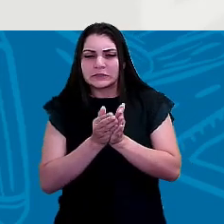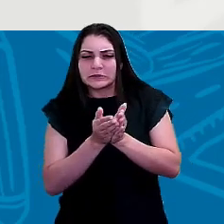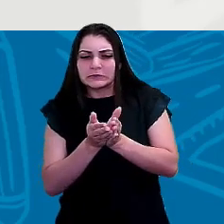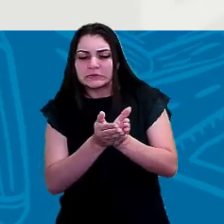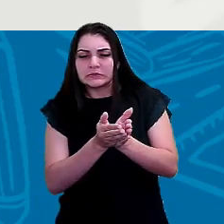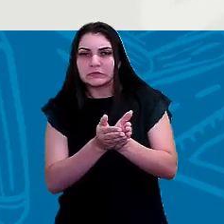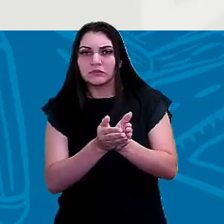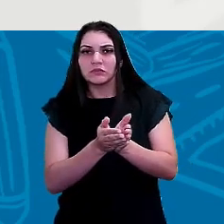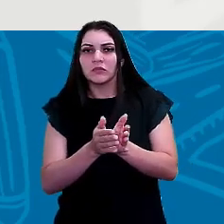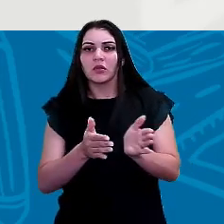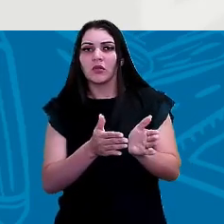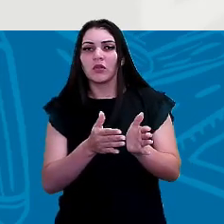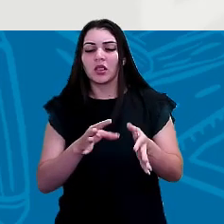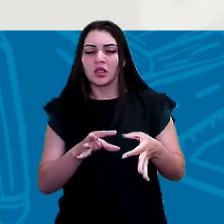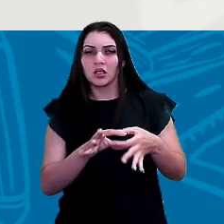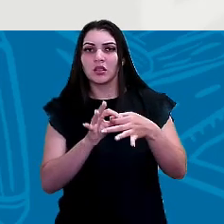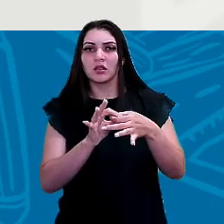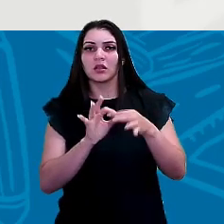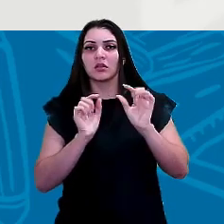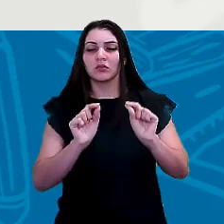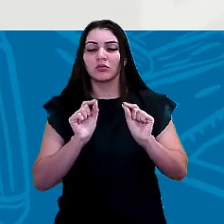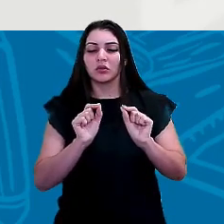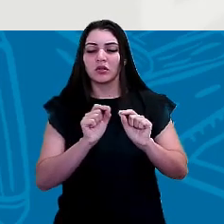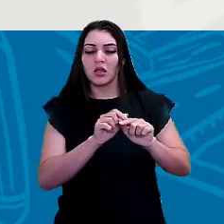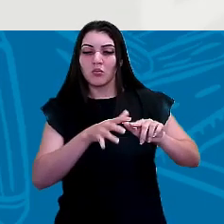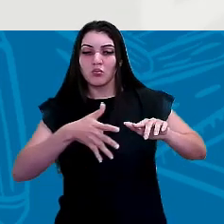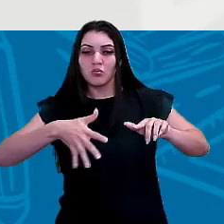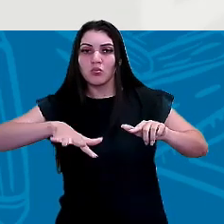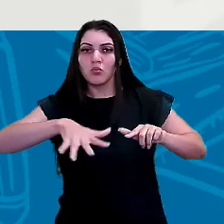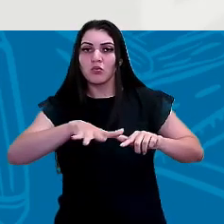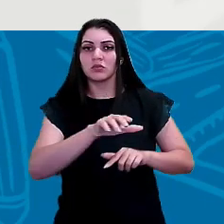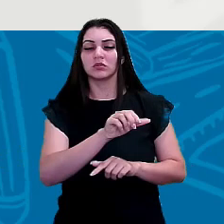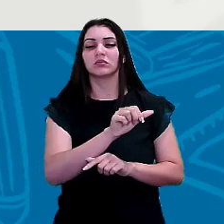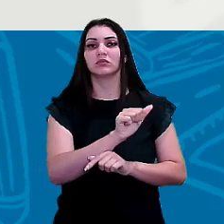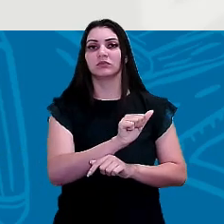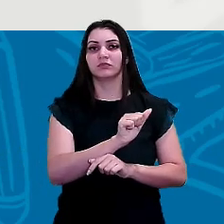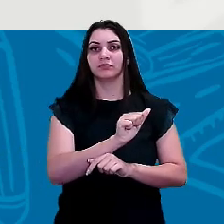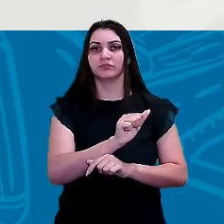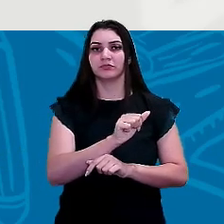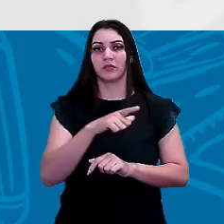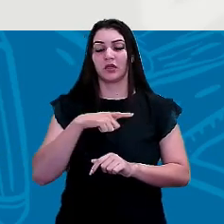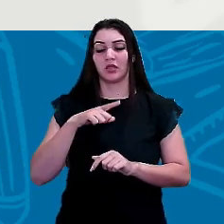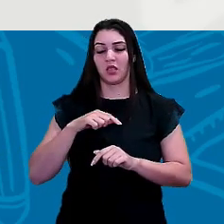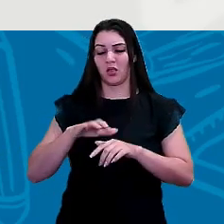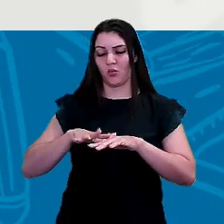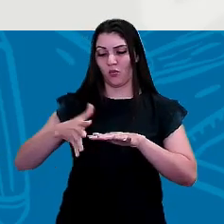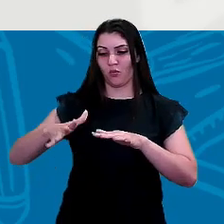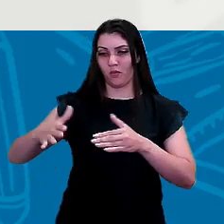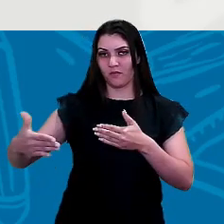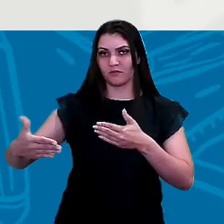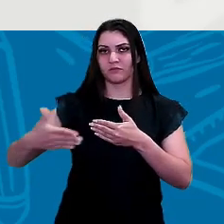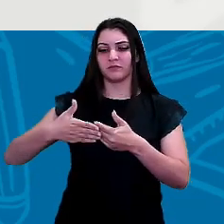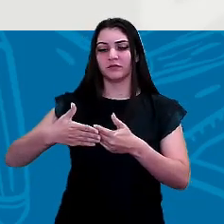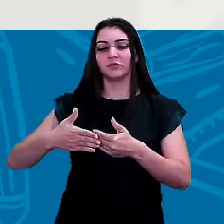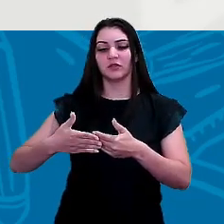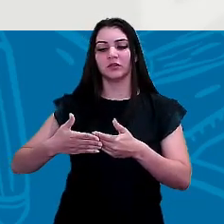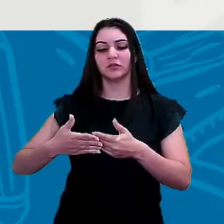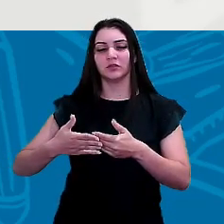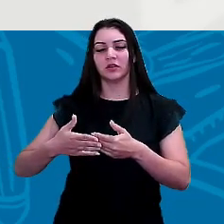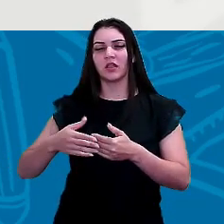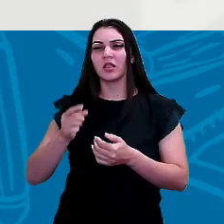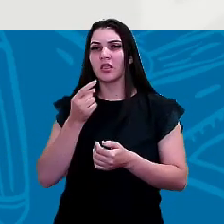estreito, ligando ao Oceano Atlântico. O mar fechado, né? Ali no retângulo vermelho,